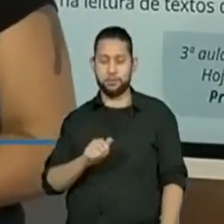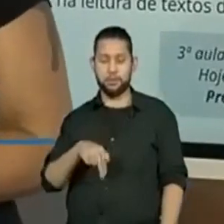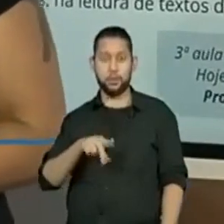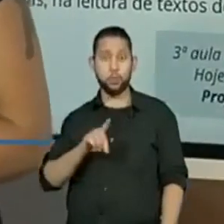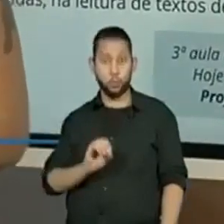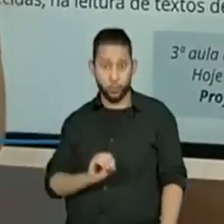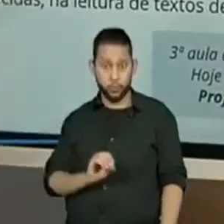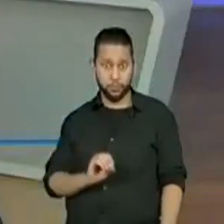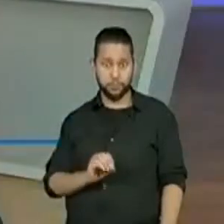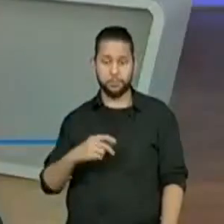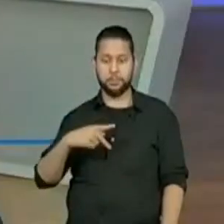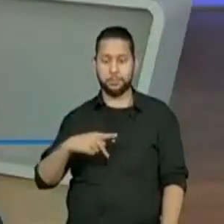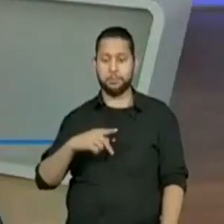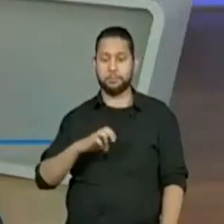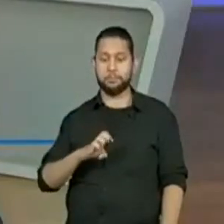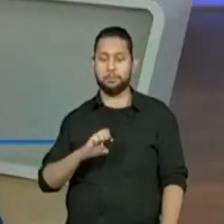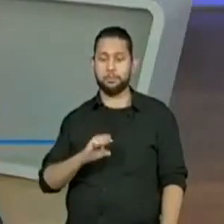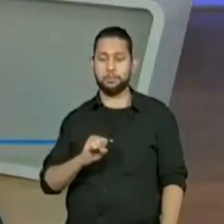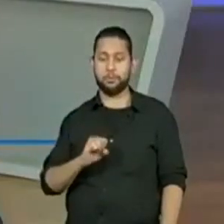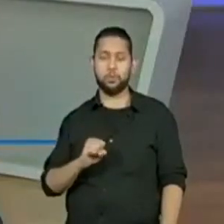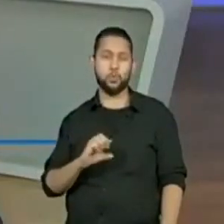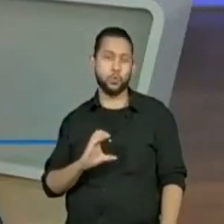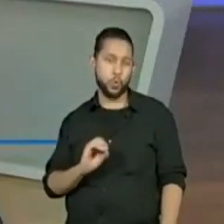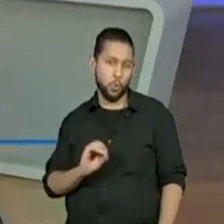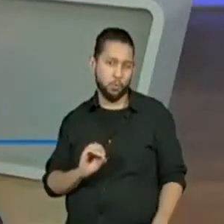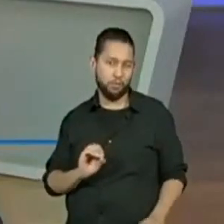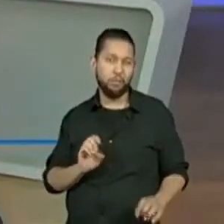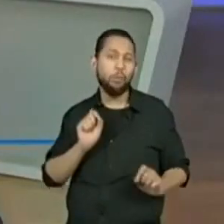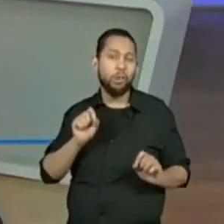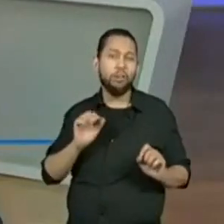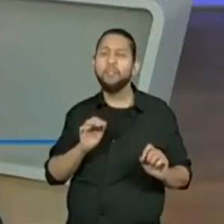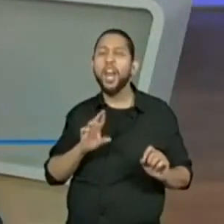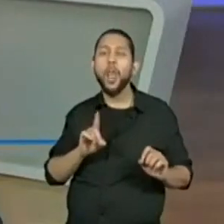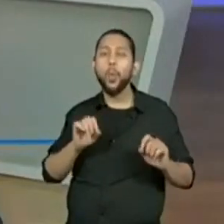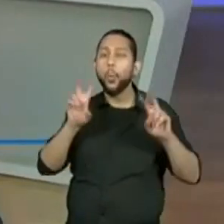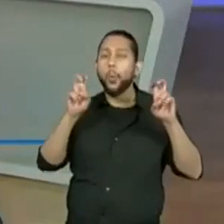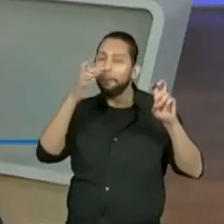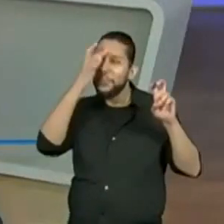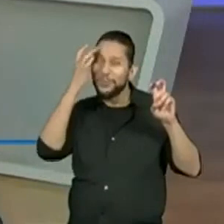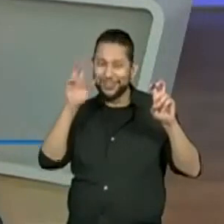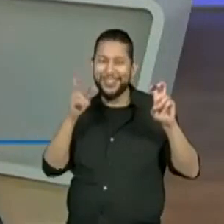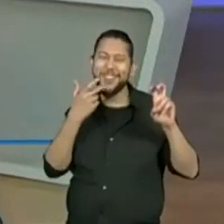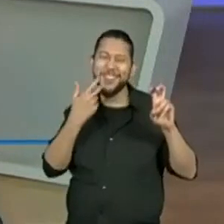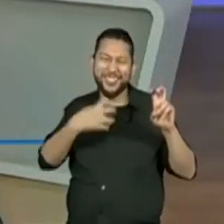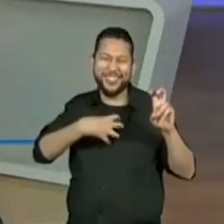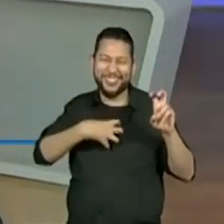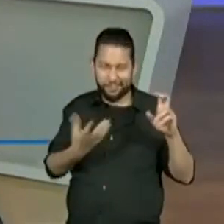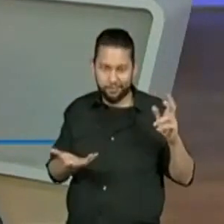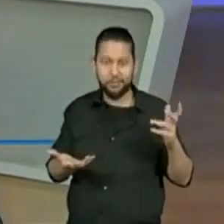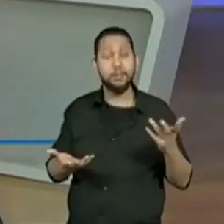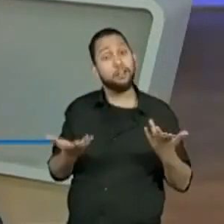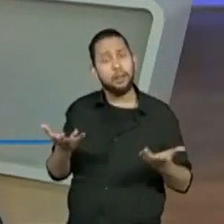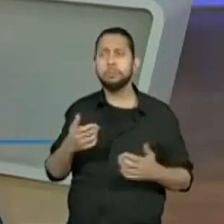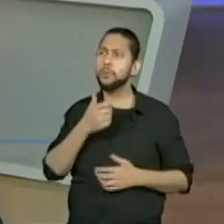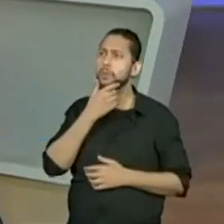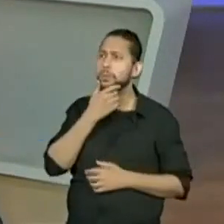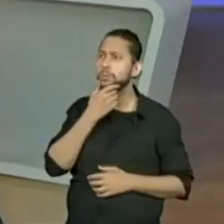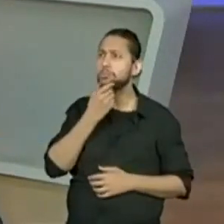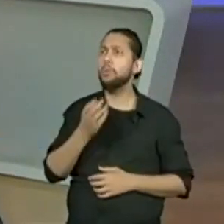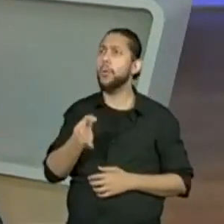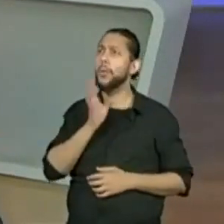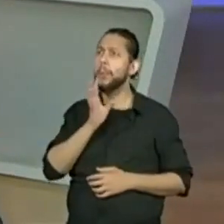Fernando Pessoa? Quero ver no chat. Ó, agora sim, legal. Já começou o pessoal a falar assim, ah, eu